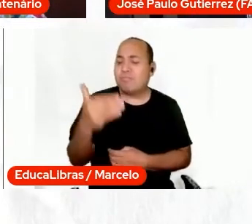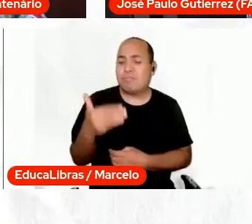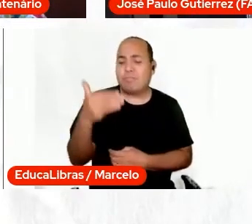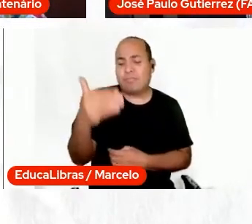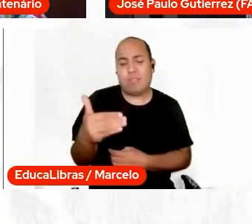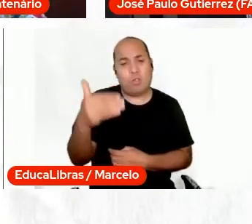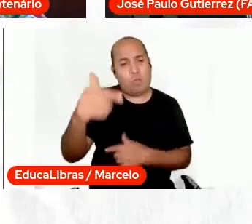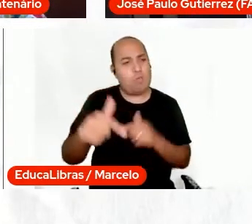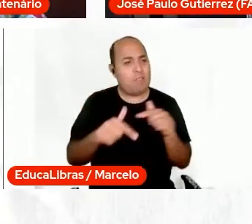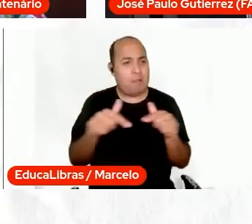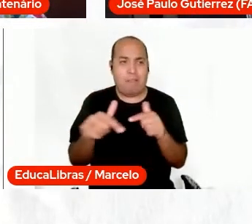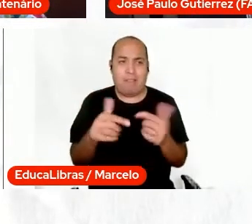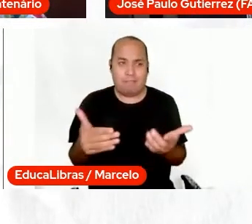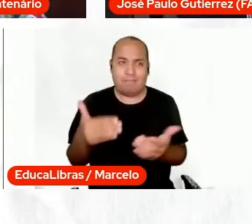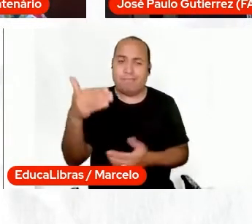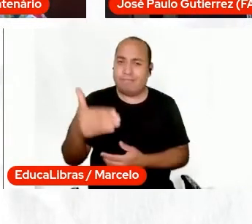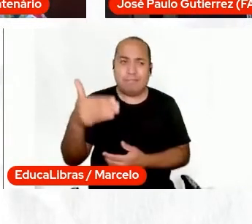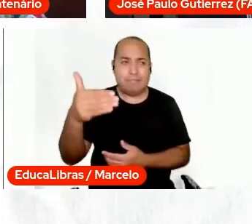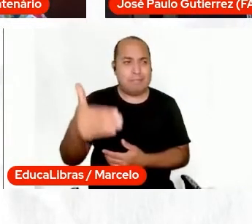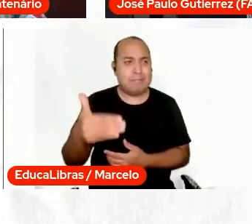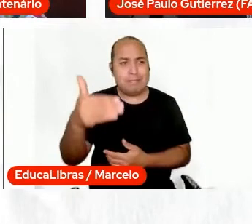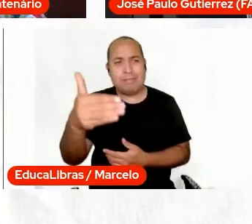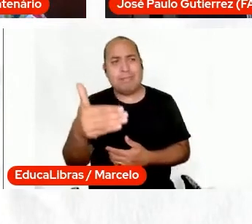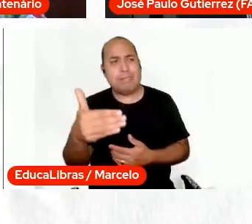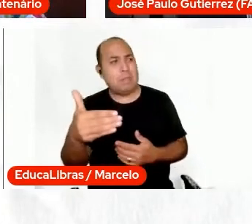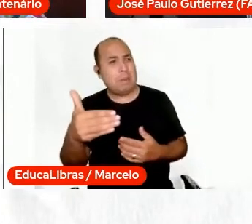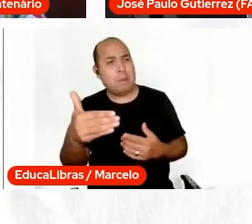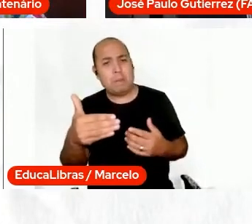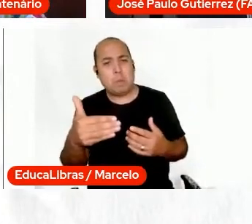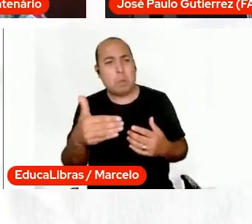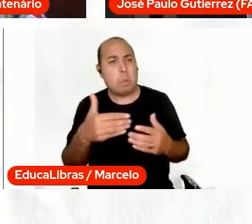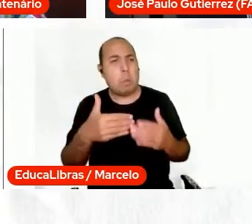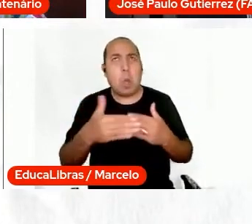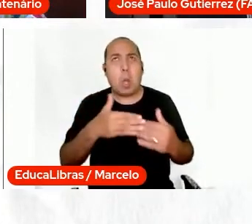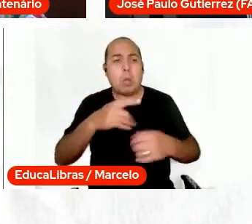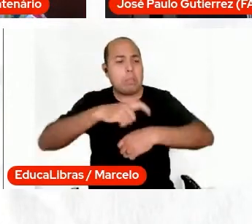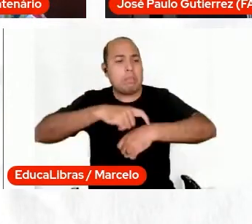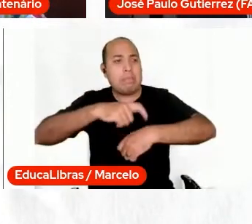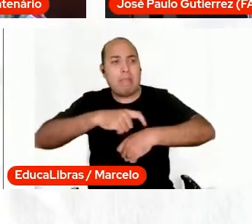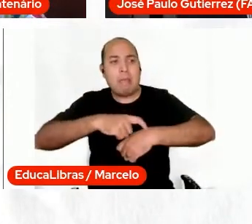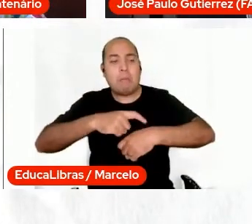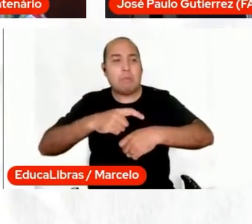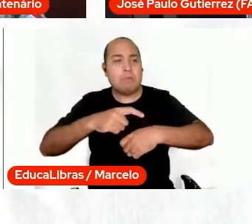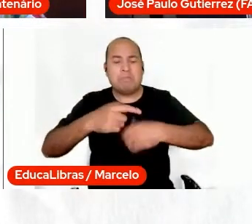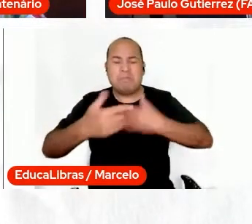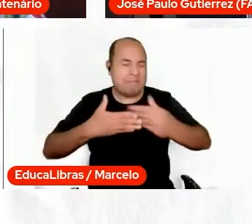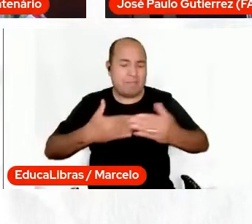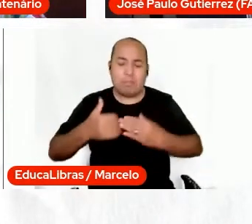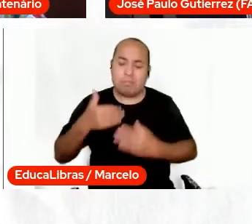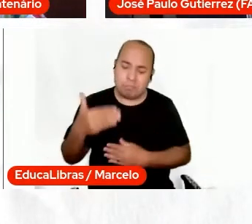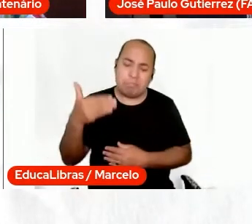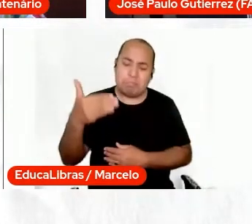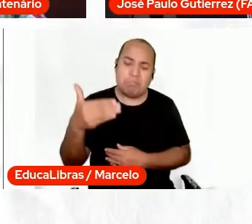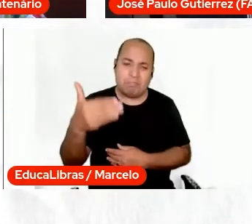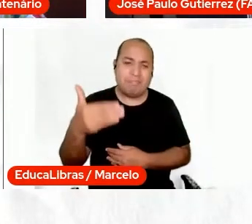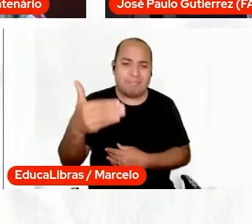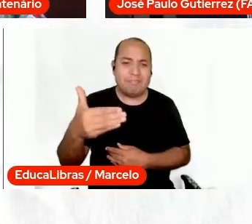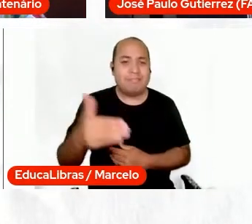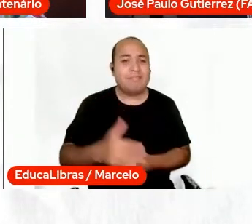nesse trabalho, não importa se a gente, quanto tempo que a gente vai ter, essa é a verdade, né, a gente vai tratar